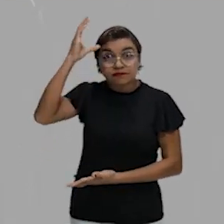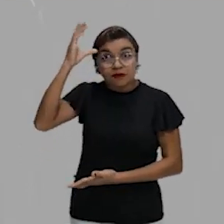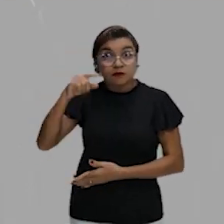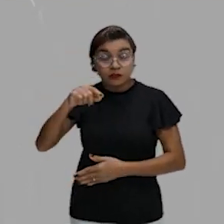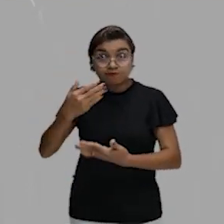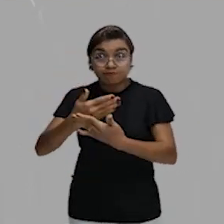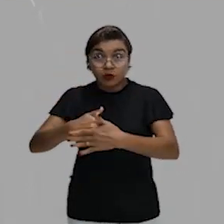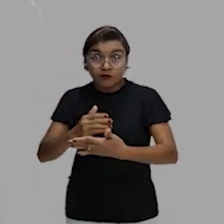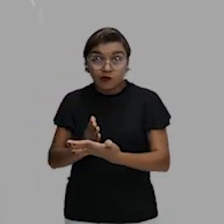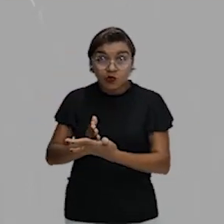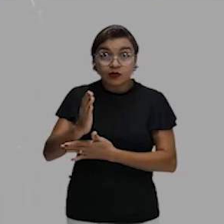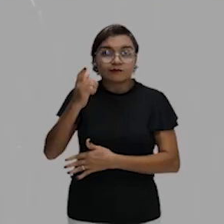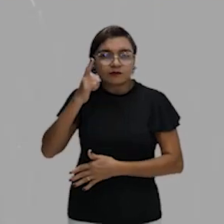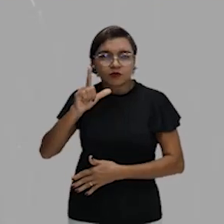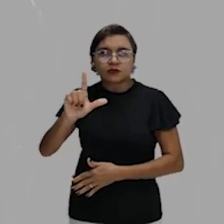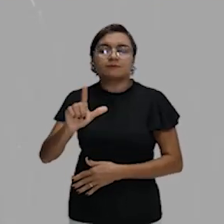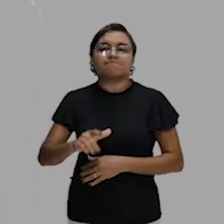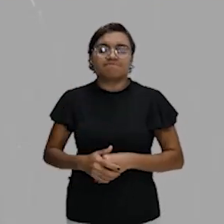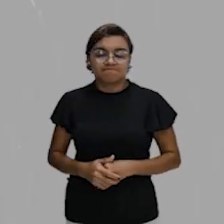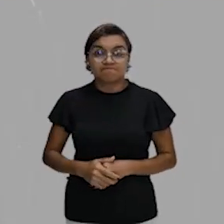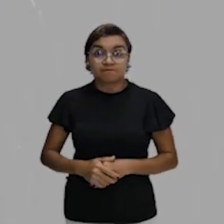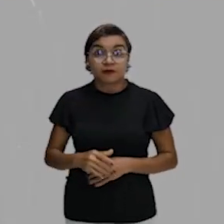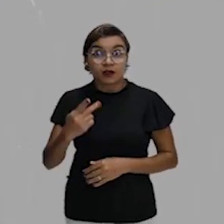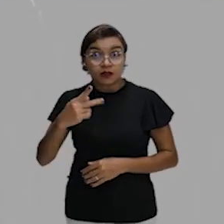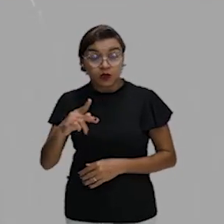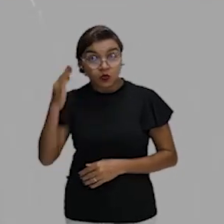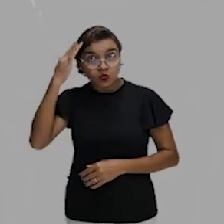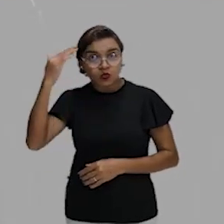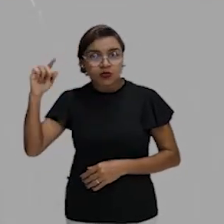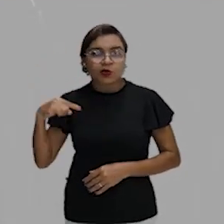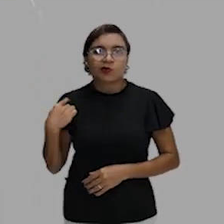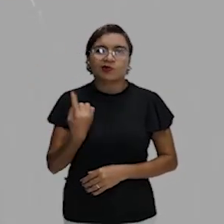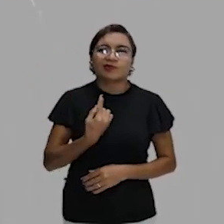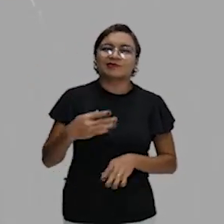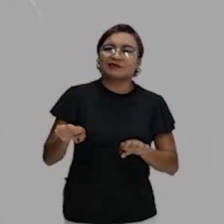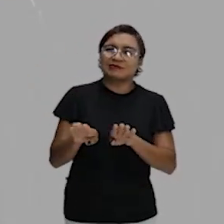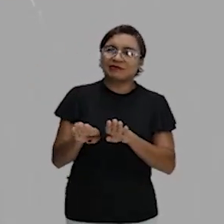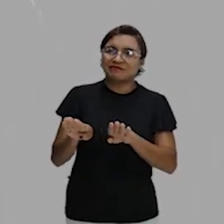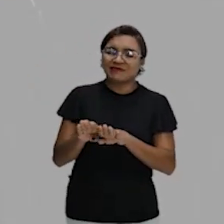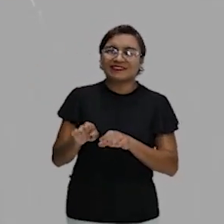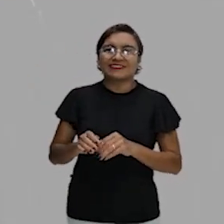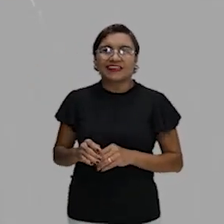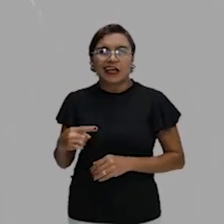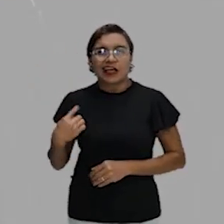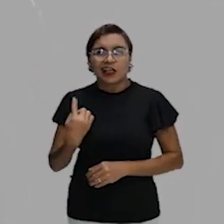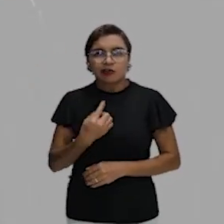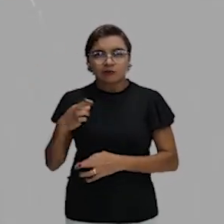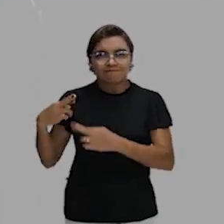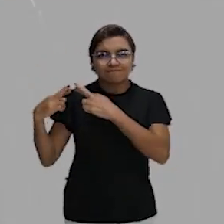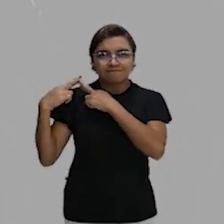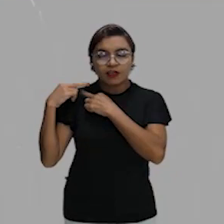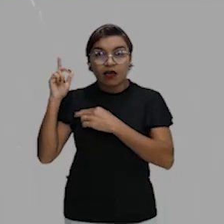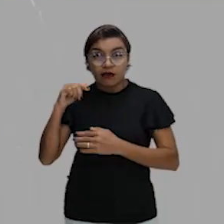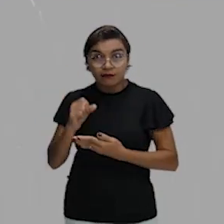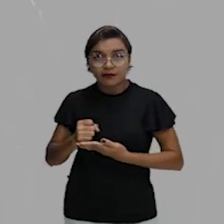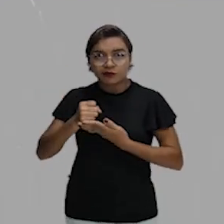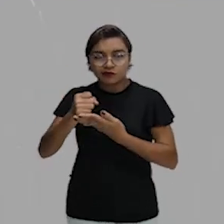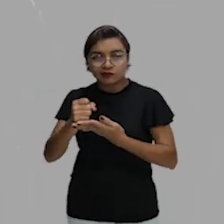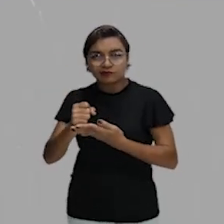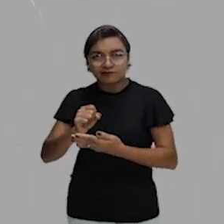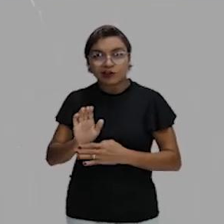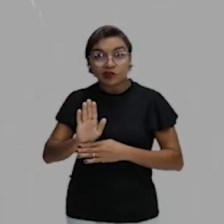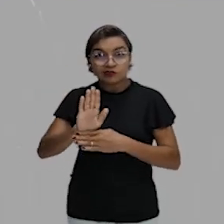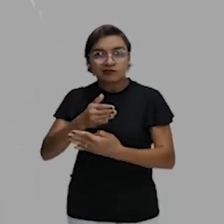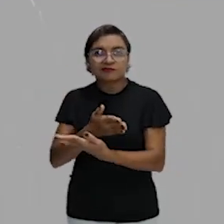alcance os teus objetivos. Porque o teu sucesso é o nosso sucesso, é a nossa missão. Estamos aqui por